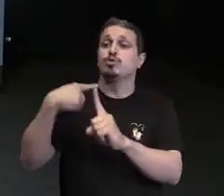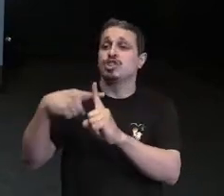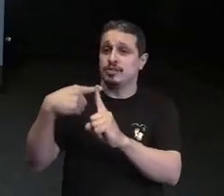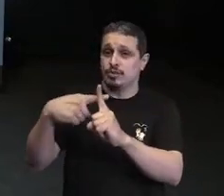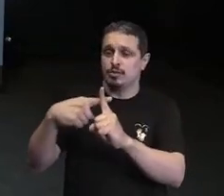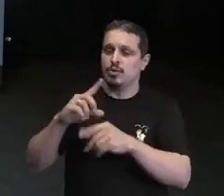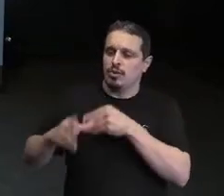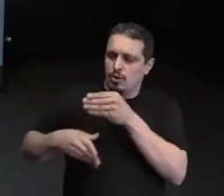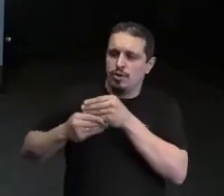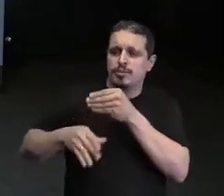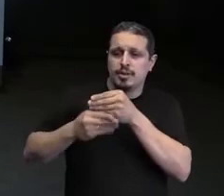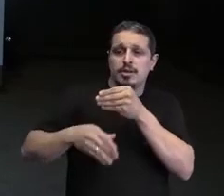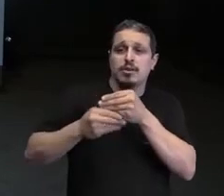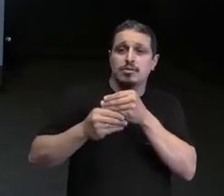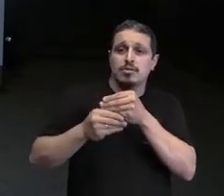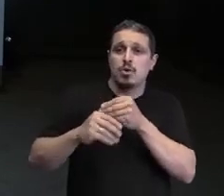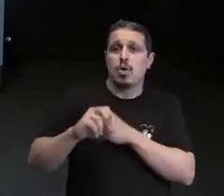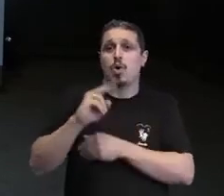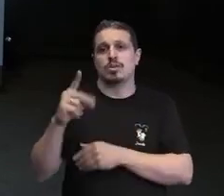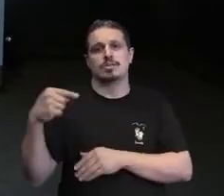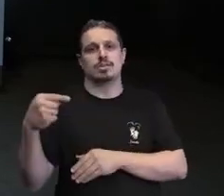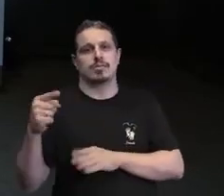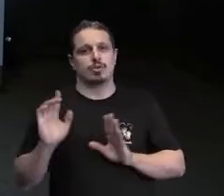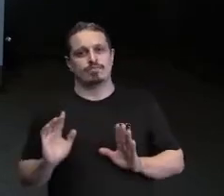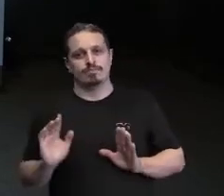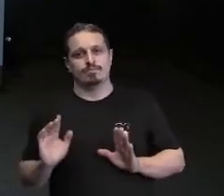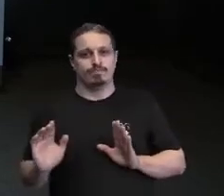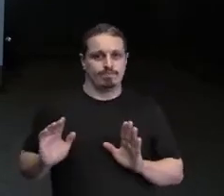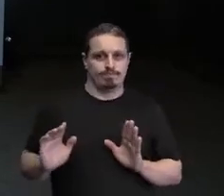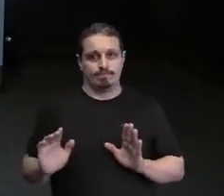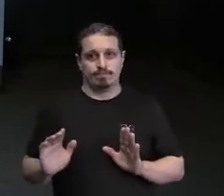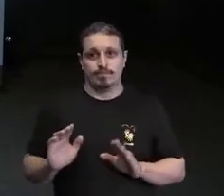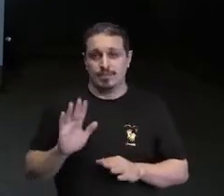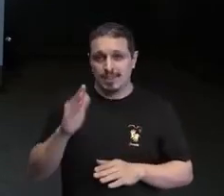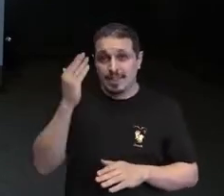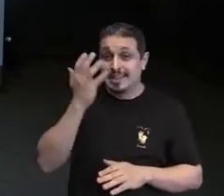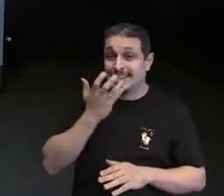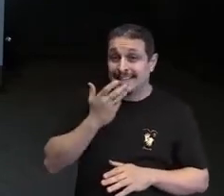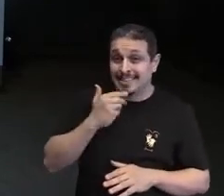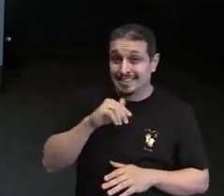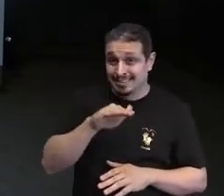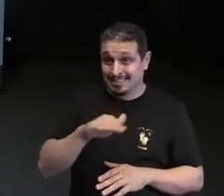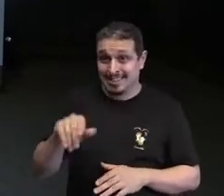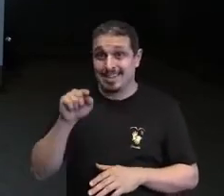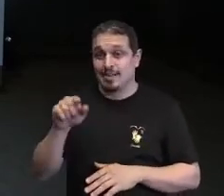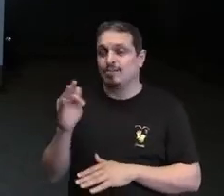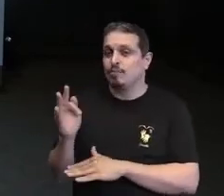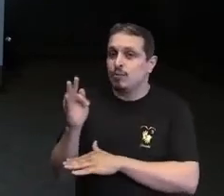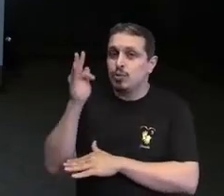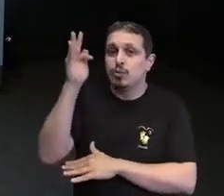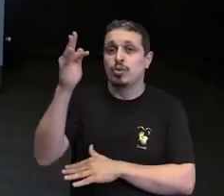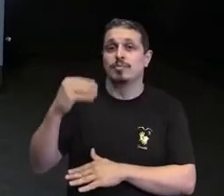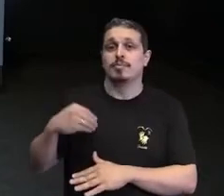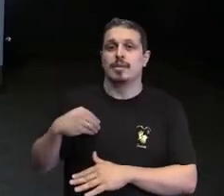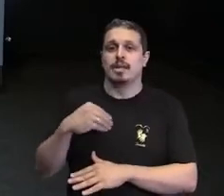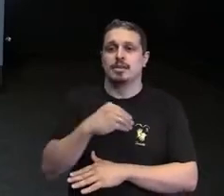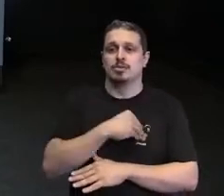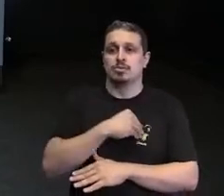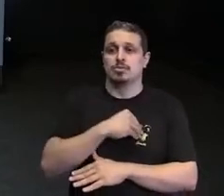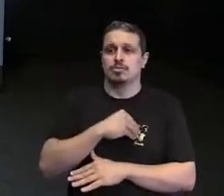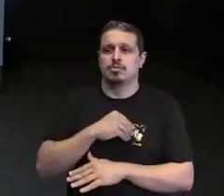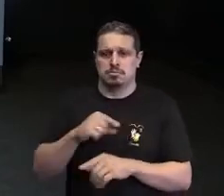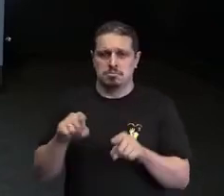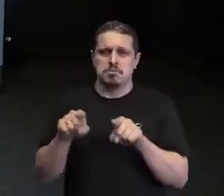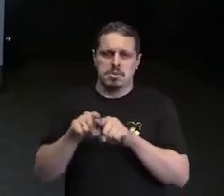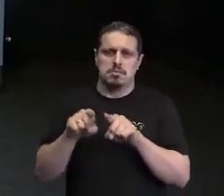ou do ponto de vista negativo. Uma criança que no futuro será médico ou será um cientista, se ele ouve na sua